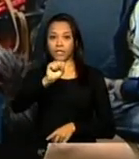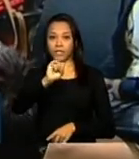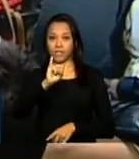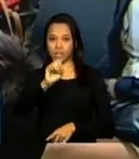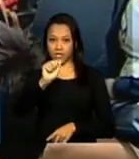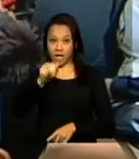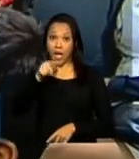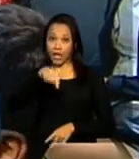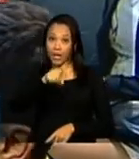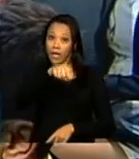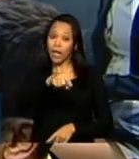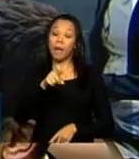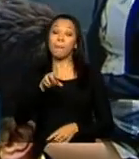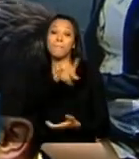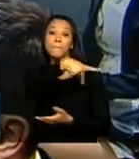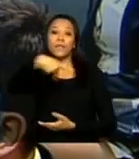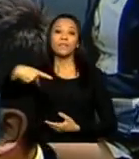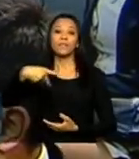Comissão